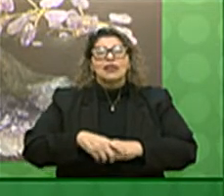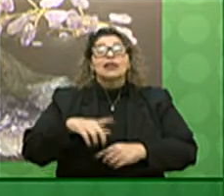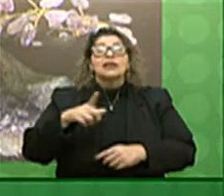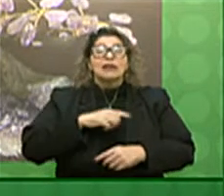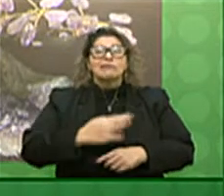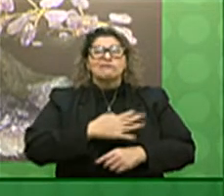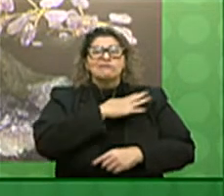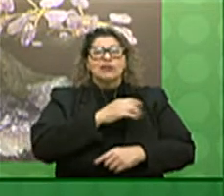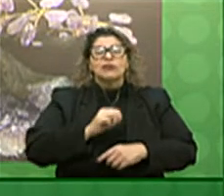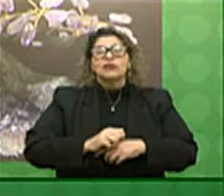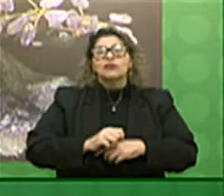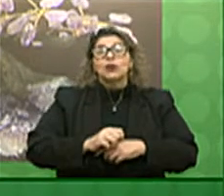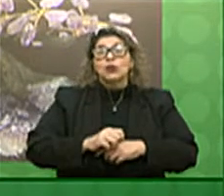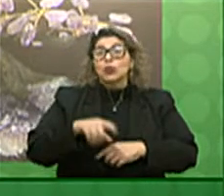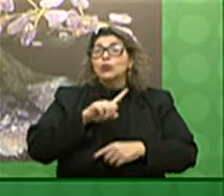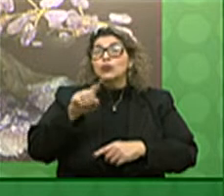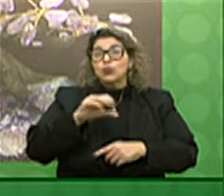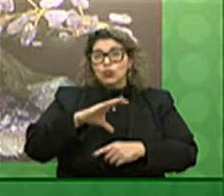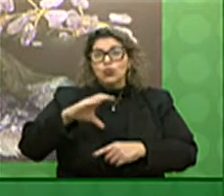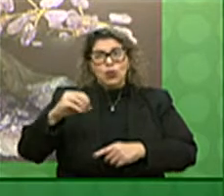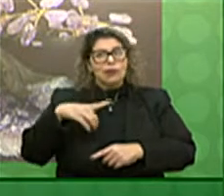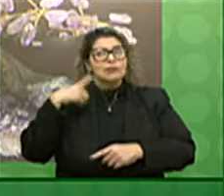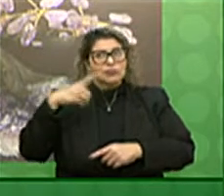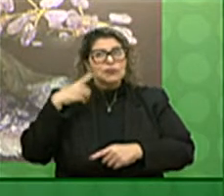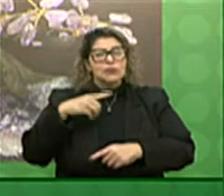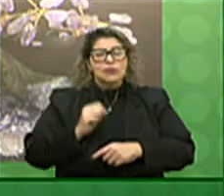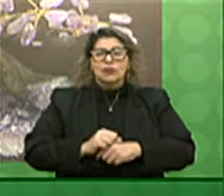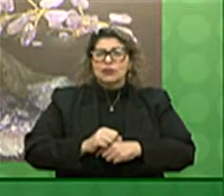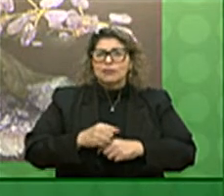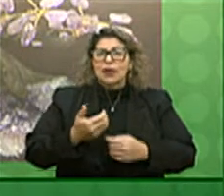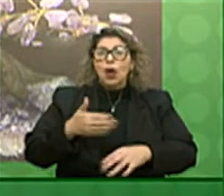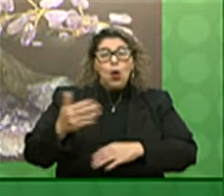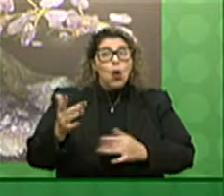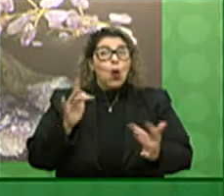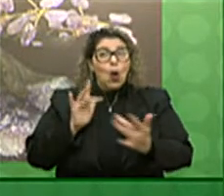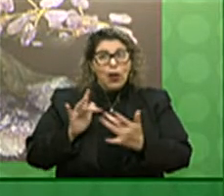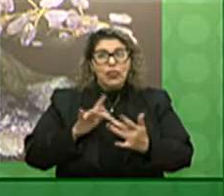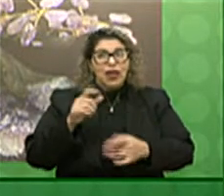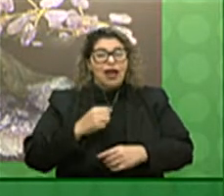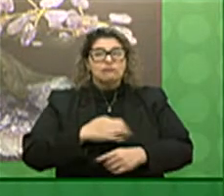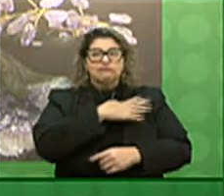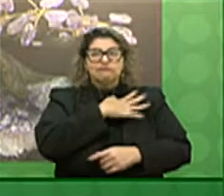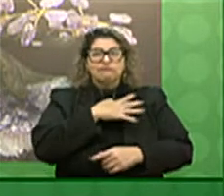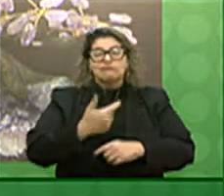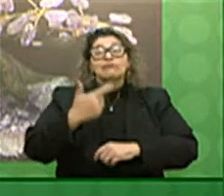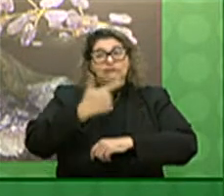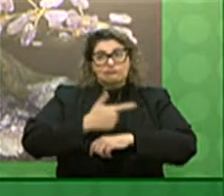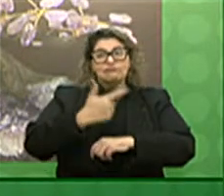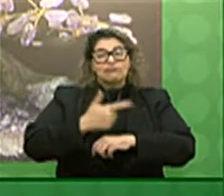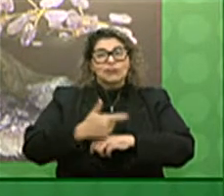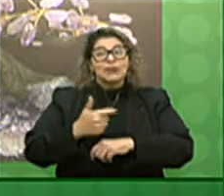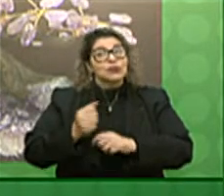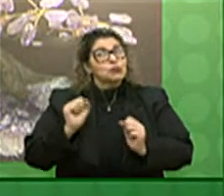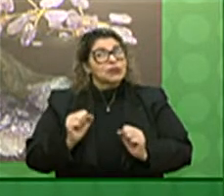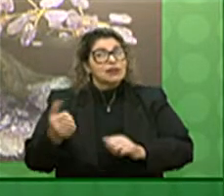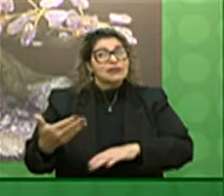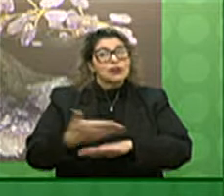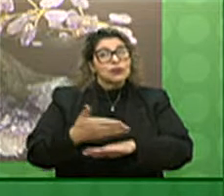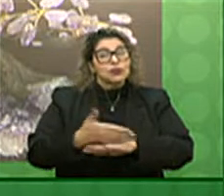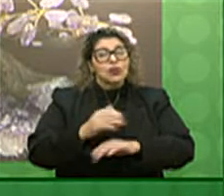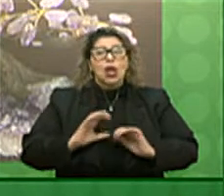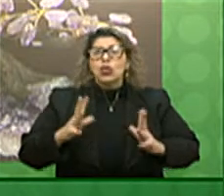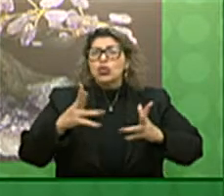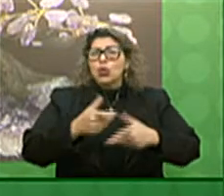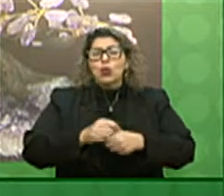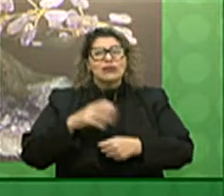Zucco, que fez essa interlocução para que o general Mourão pudesse estar conosco. Quero destacar todas as emissoras de rádio da